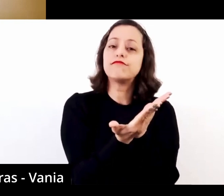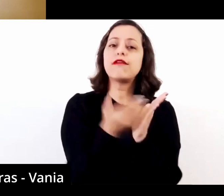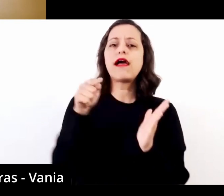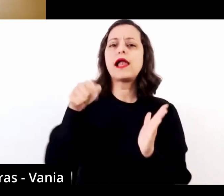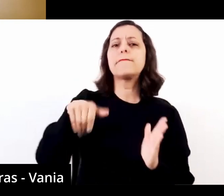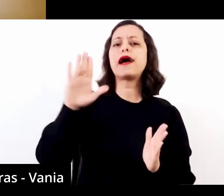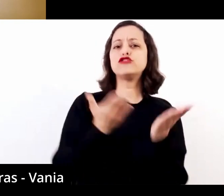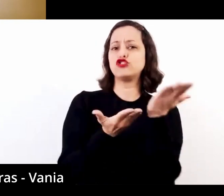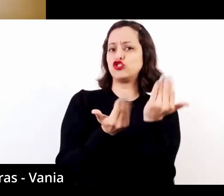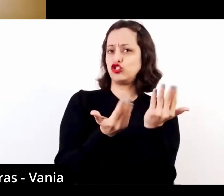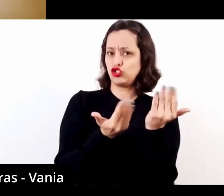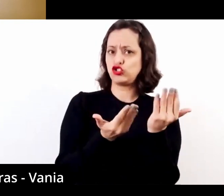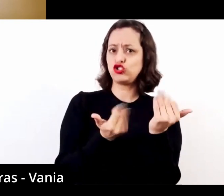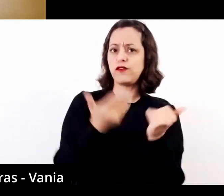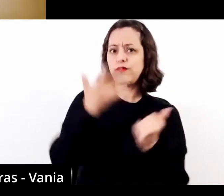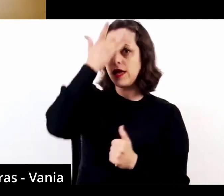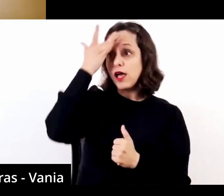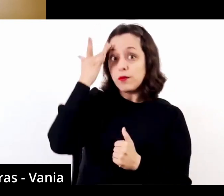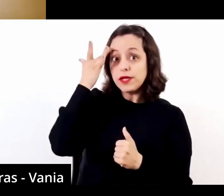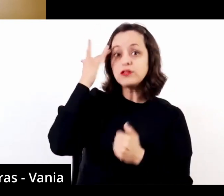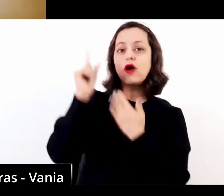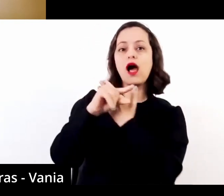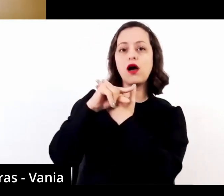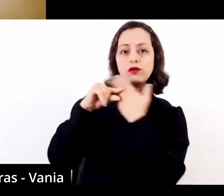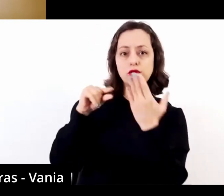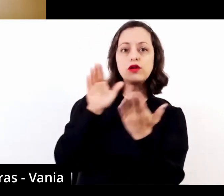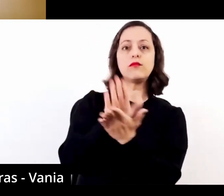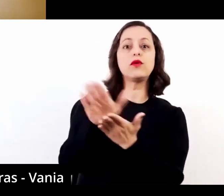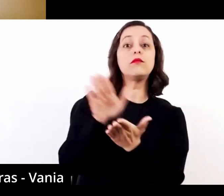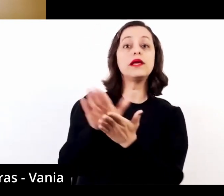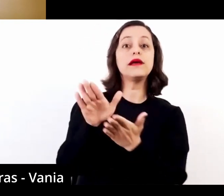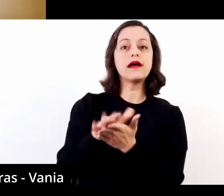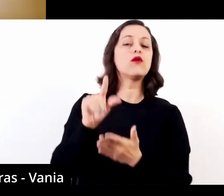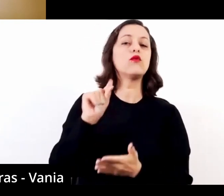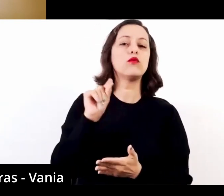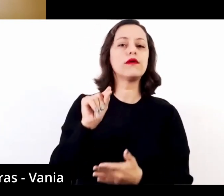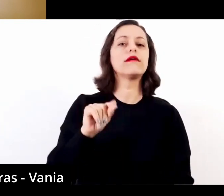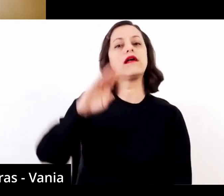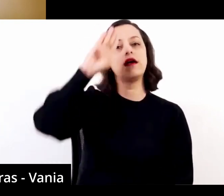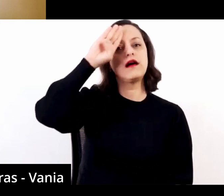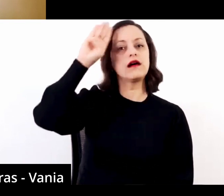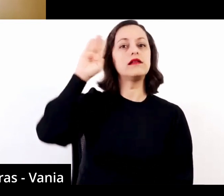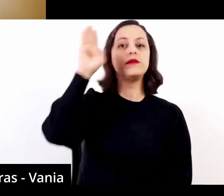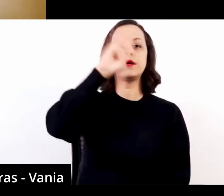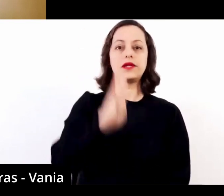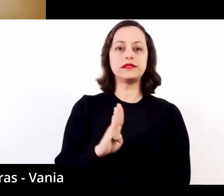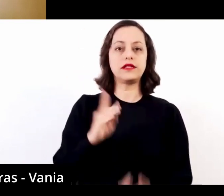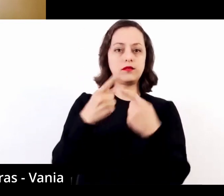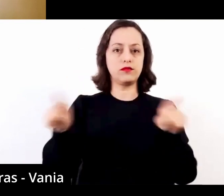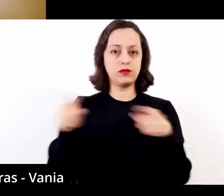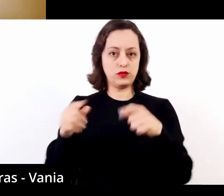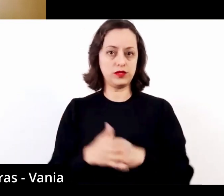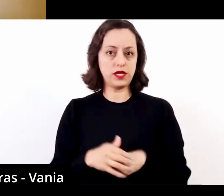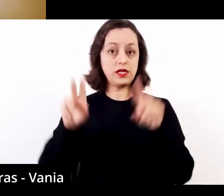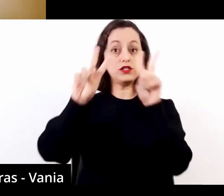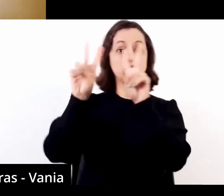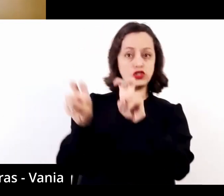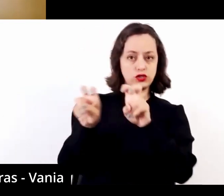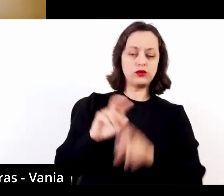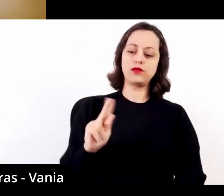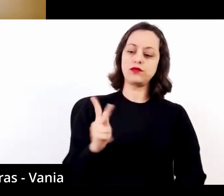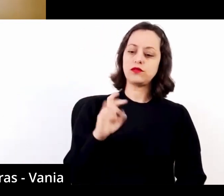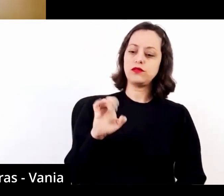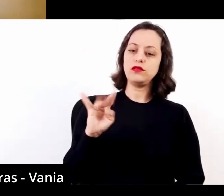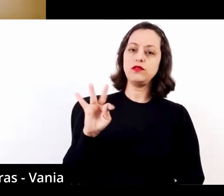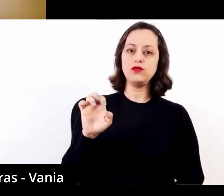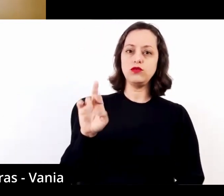publicar pela Academia Brasileira de Música, com os títulos Heitor Villa-Lobos e o Violão, de 2009, e